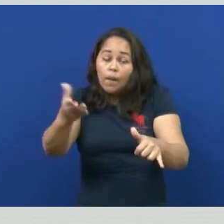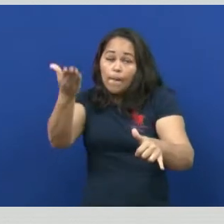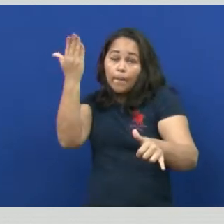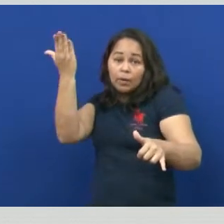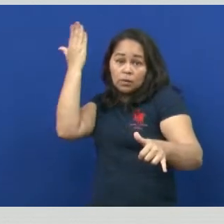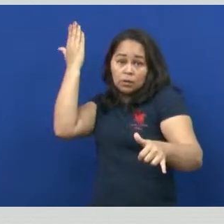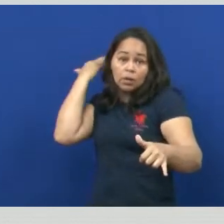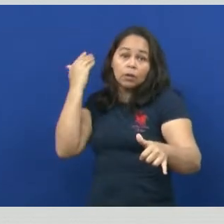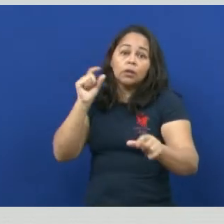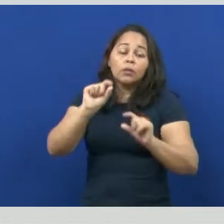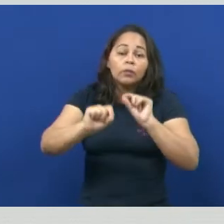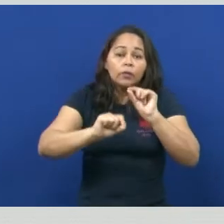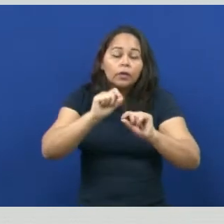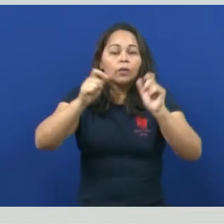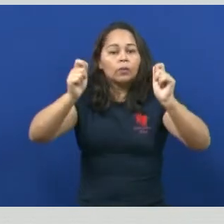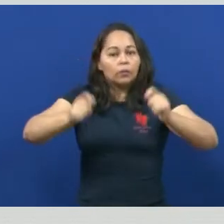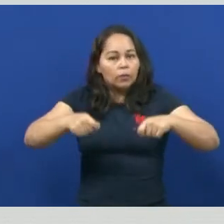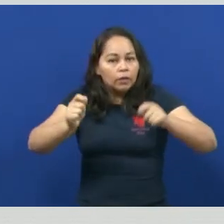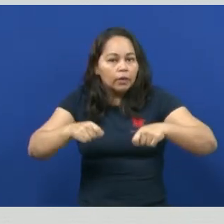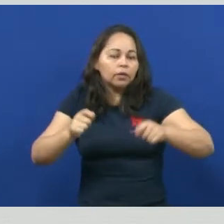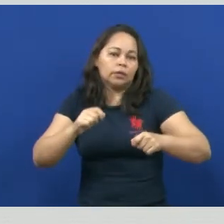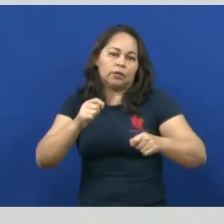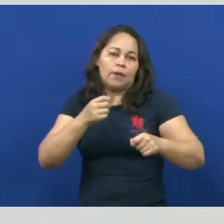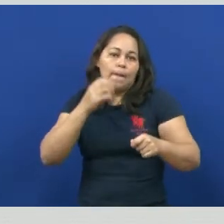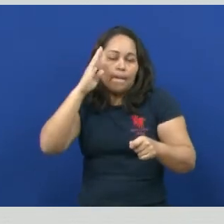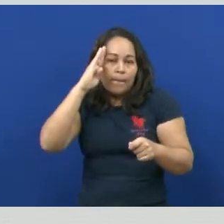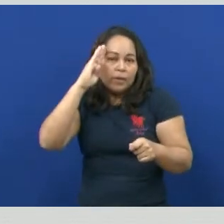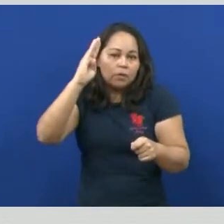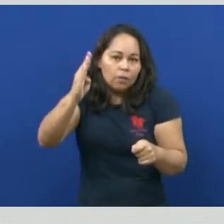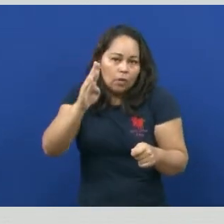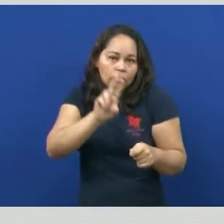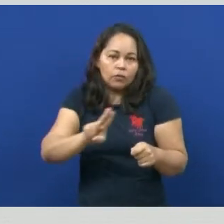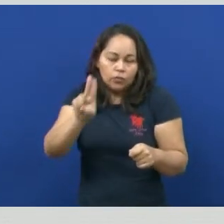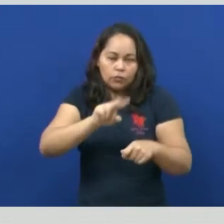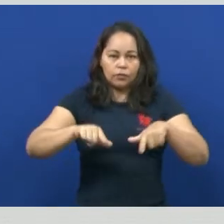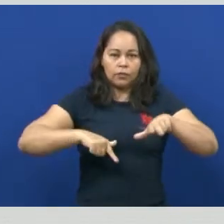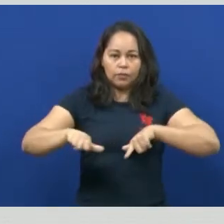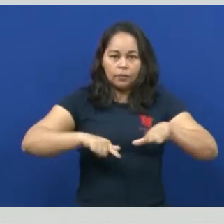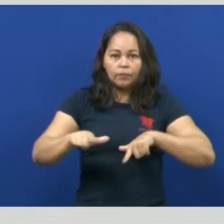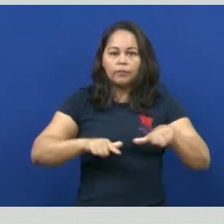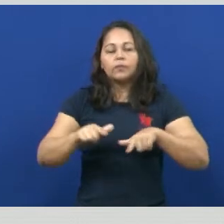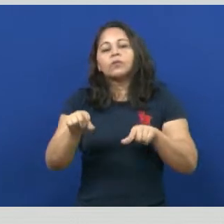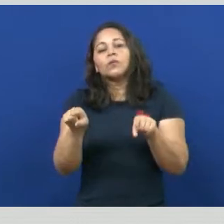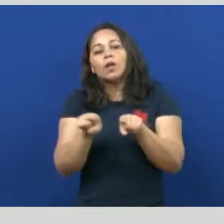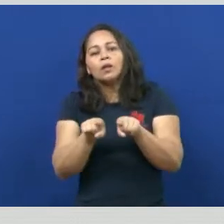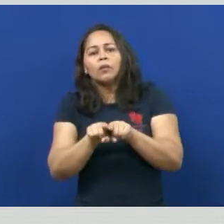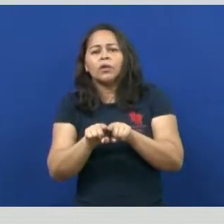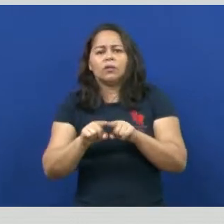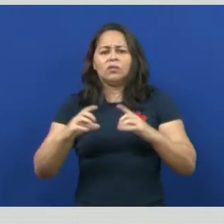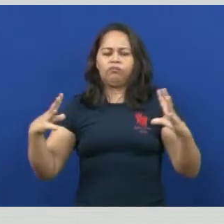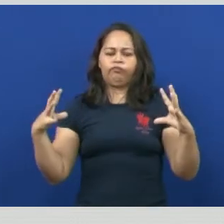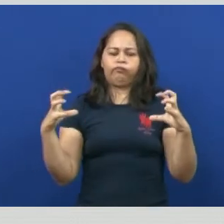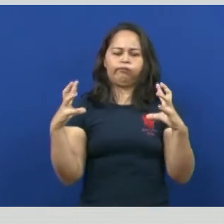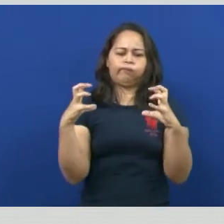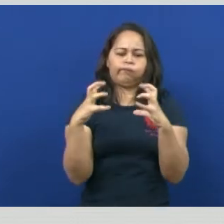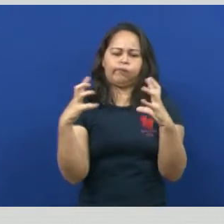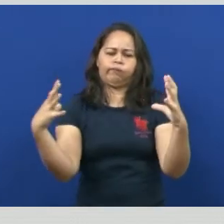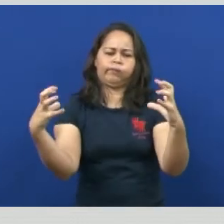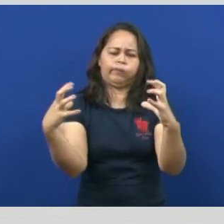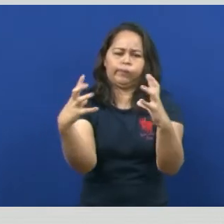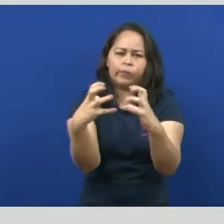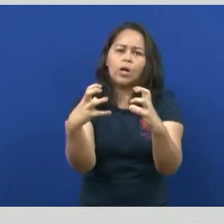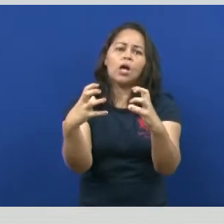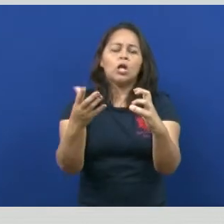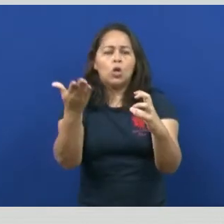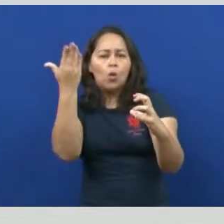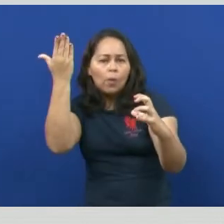instrumentos mais eficazes para o uso do trabalho, E também da guerra também, que também aí a gente vai vendo na proporção